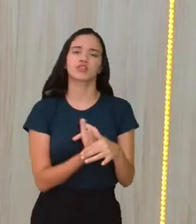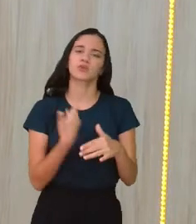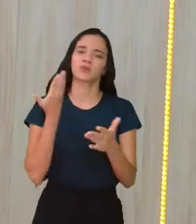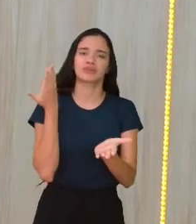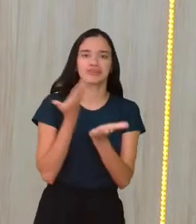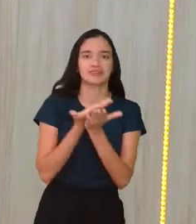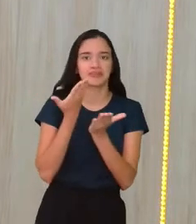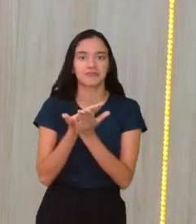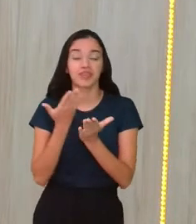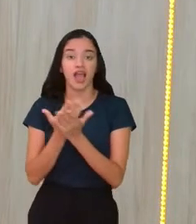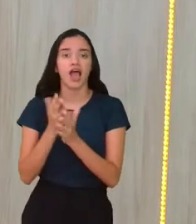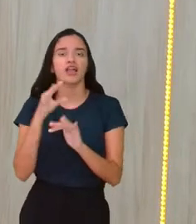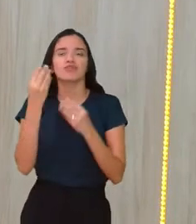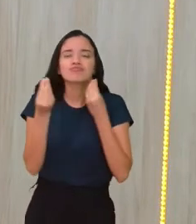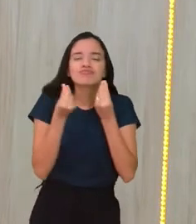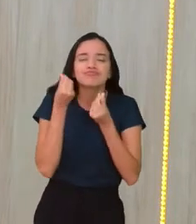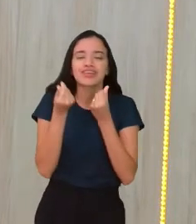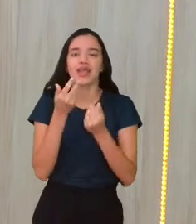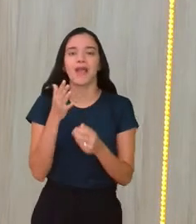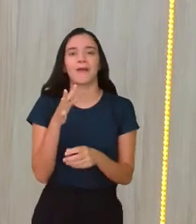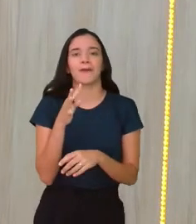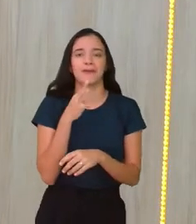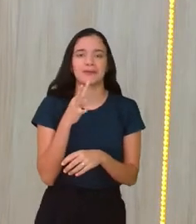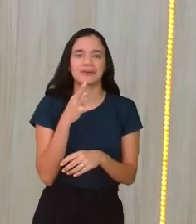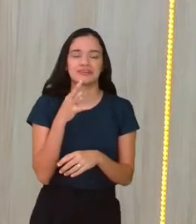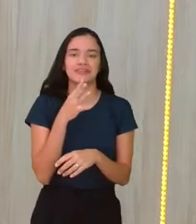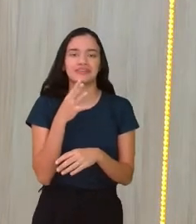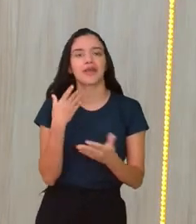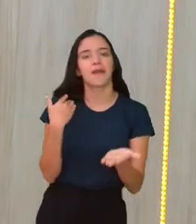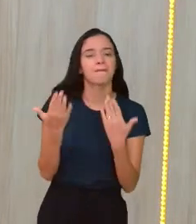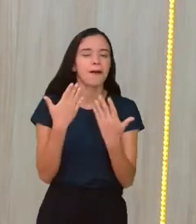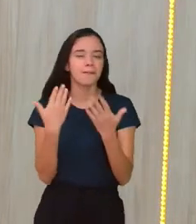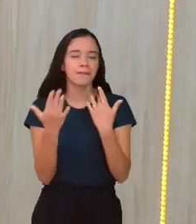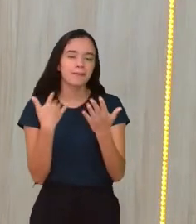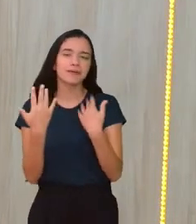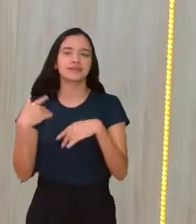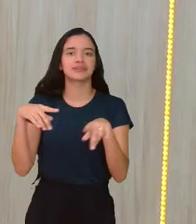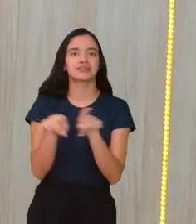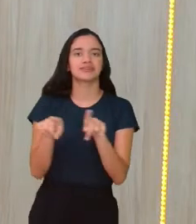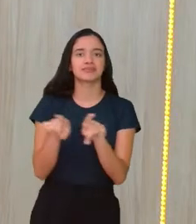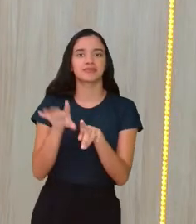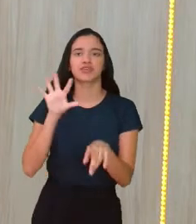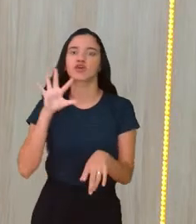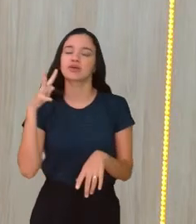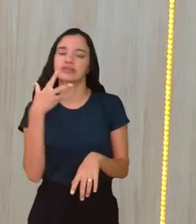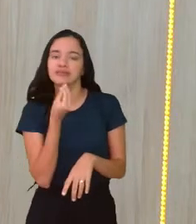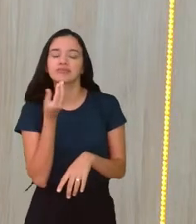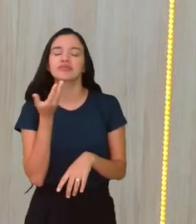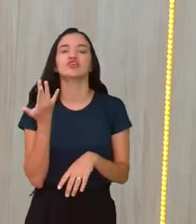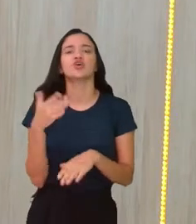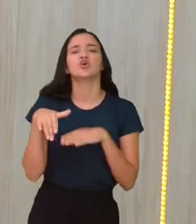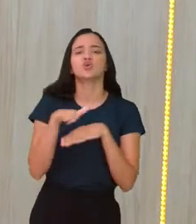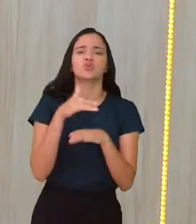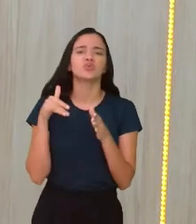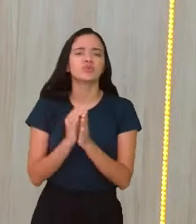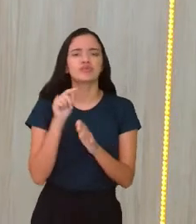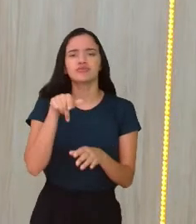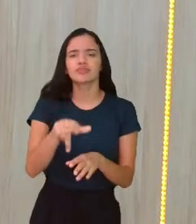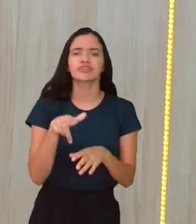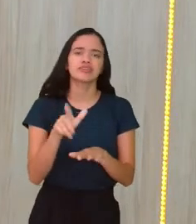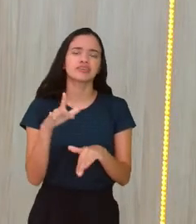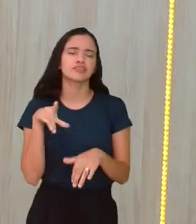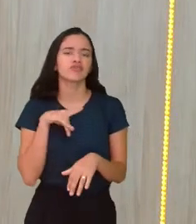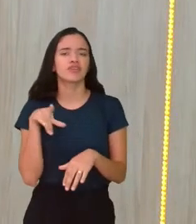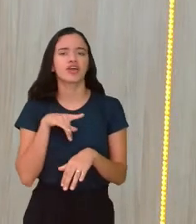nossa aula, experimentar, conhecer, debater, trazer conhecimentos, tudo o que vocês tiverem aí